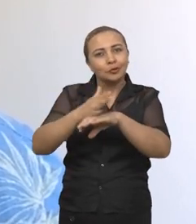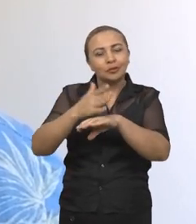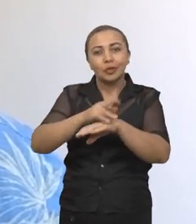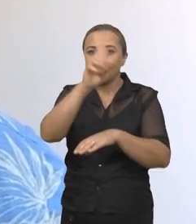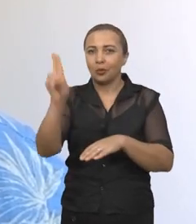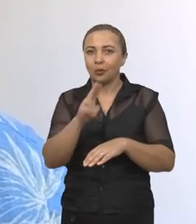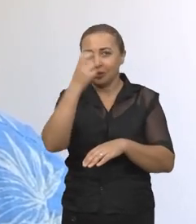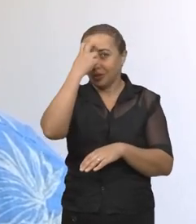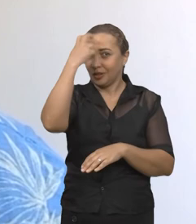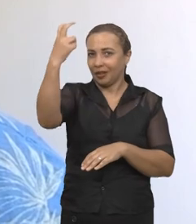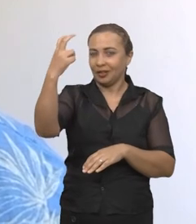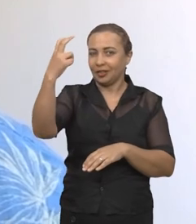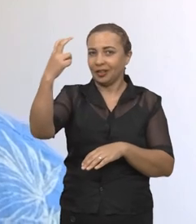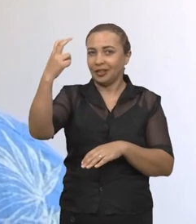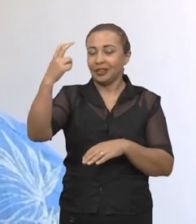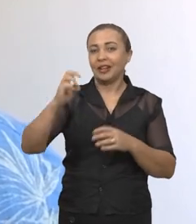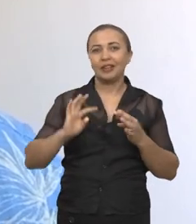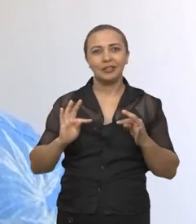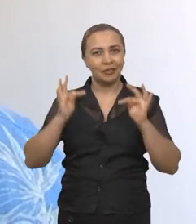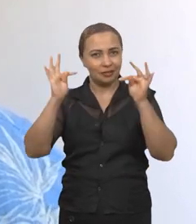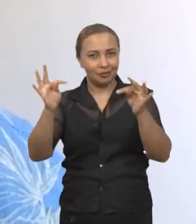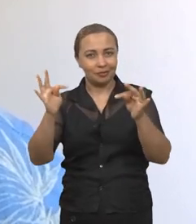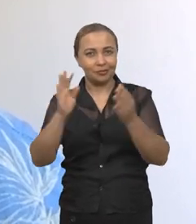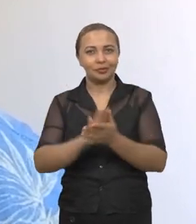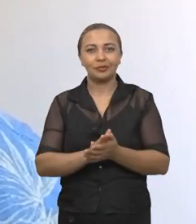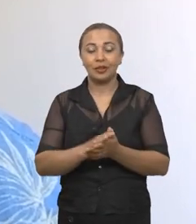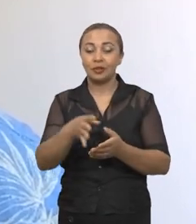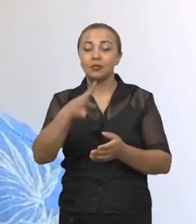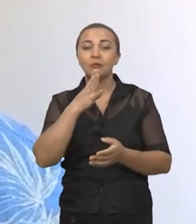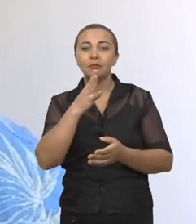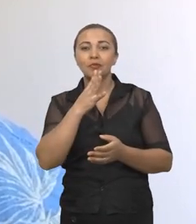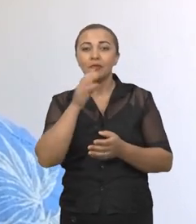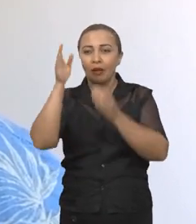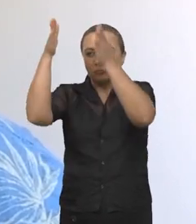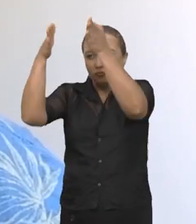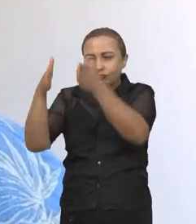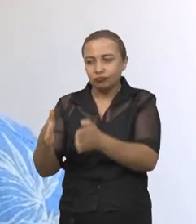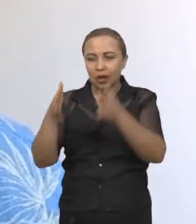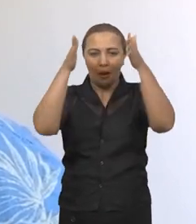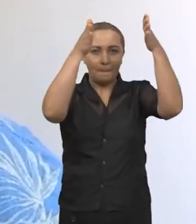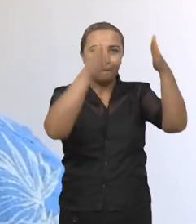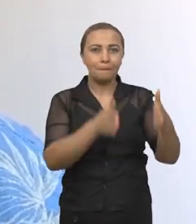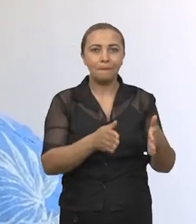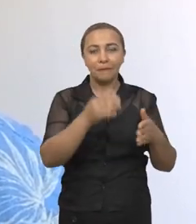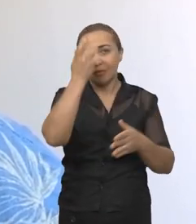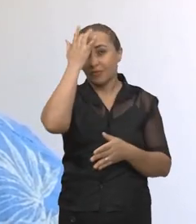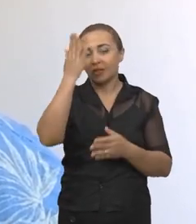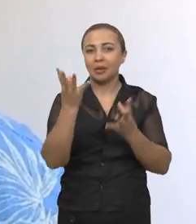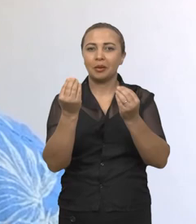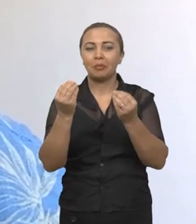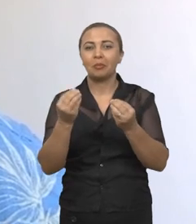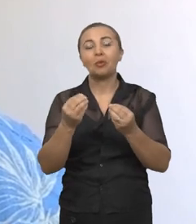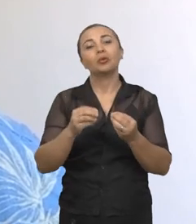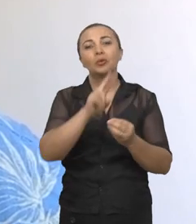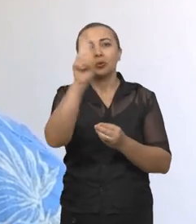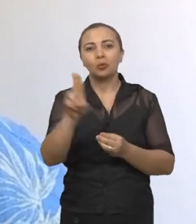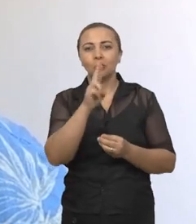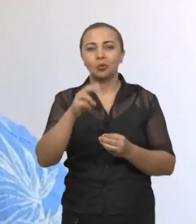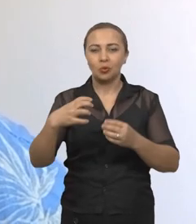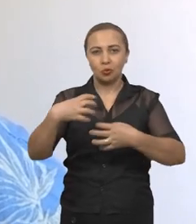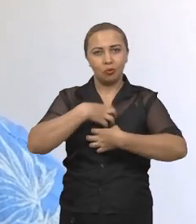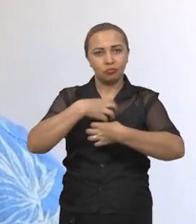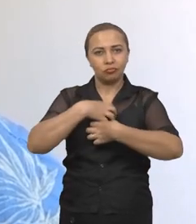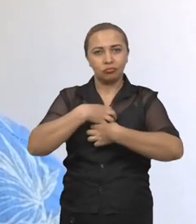inteligência artificial, desse algoritmo de reconhecimento de padrões, ele facilita bastante o desenvolvimento de sensores